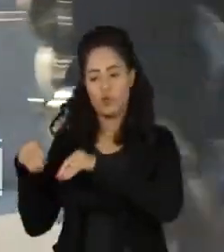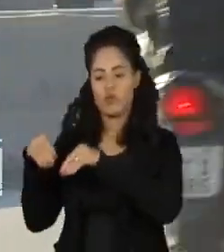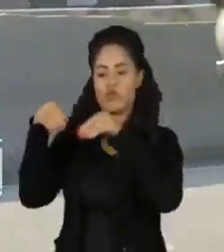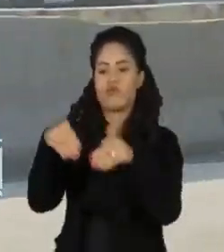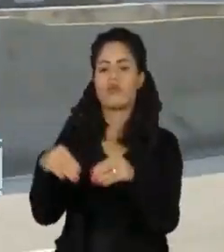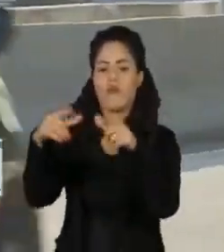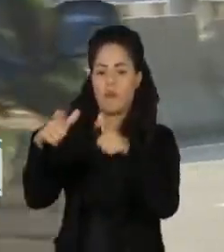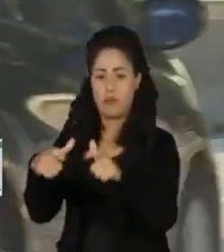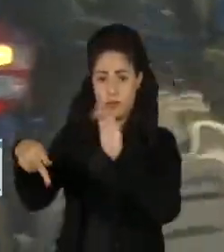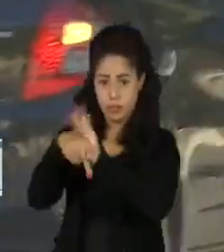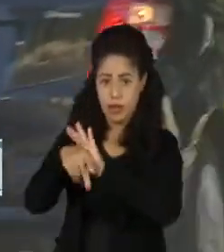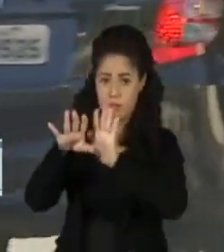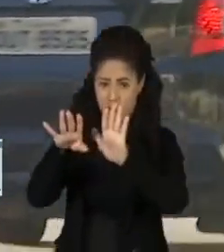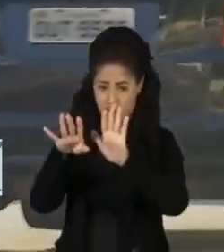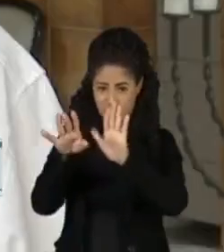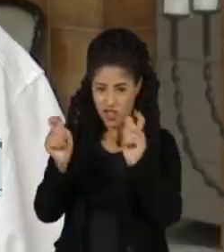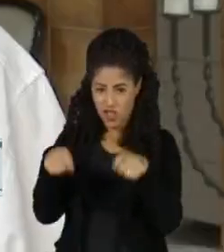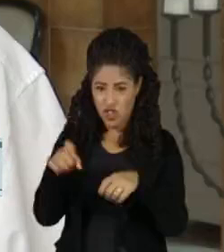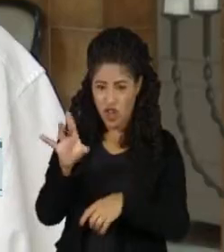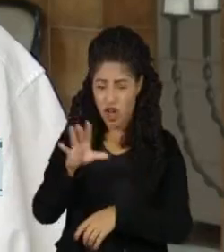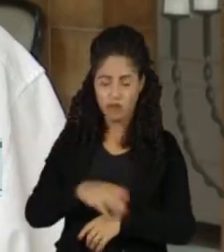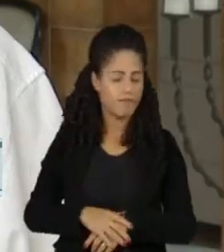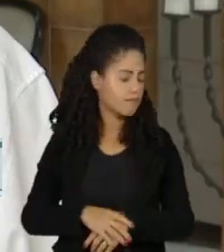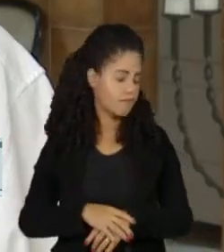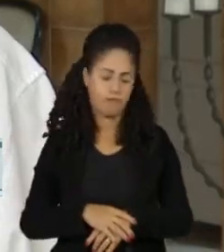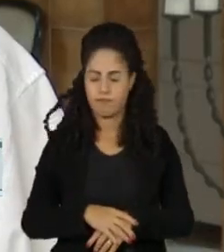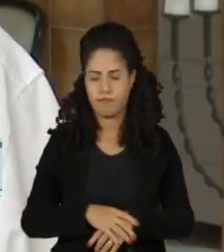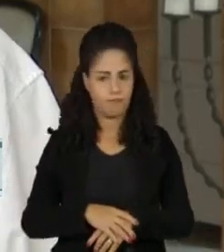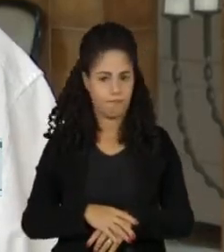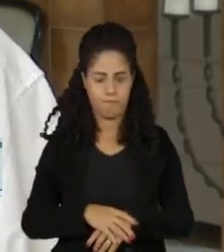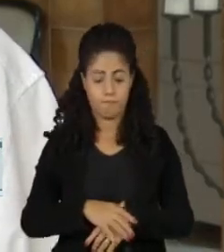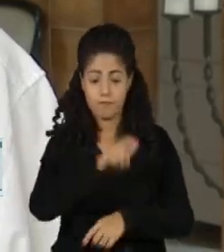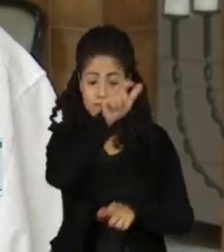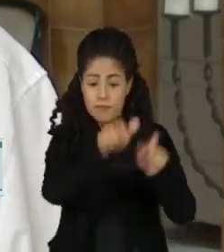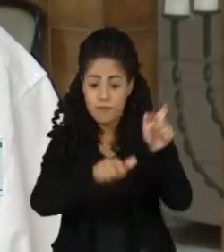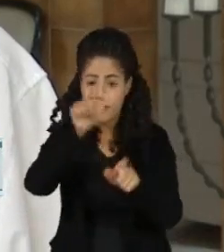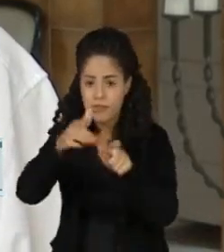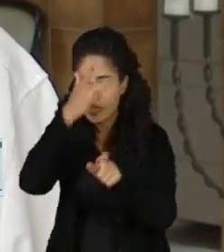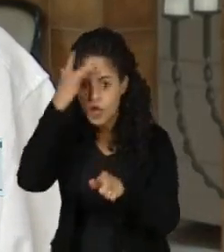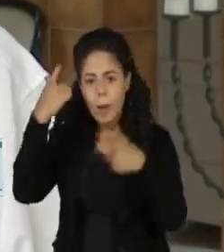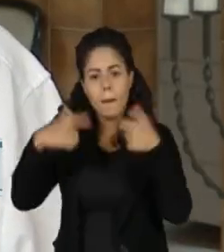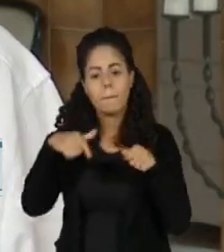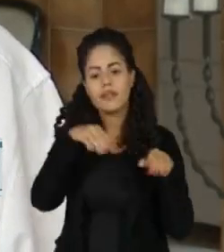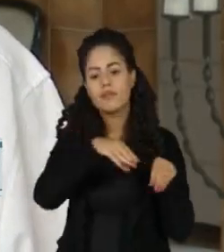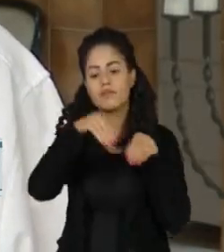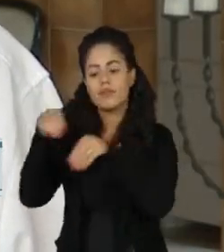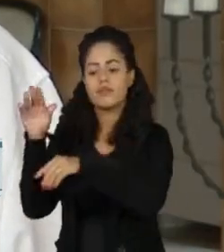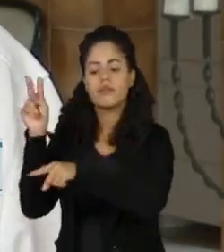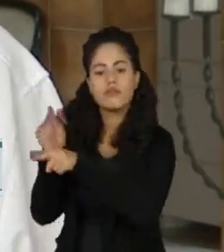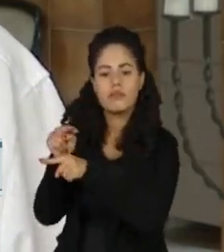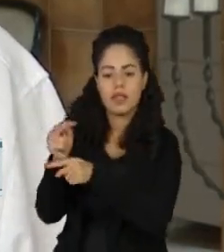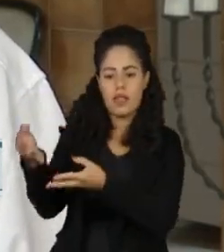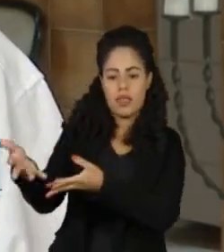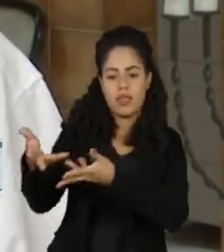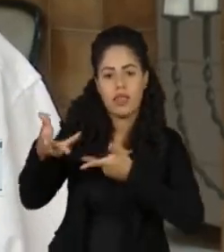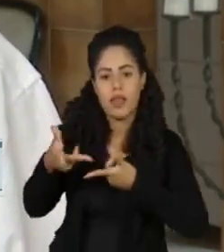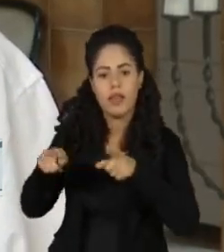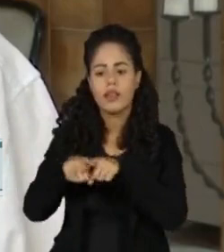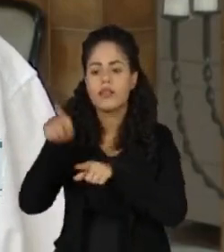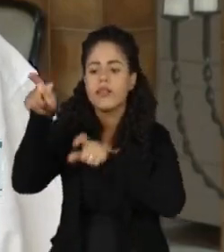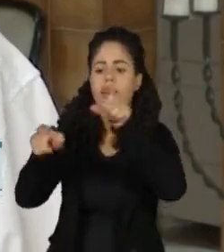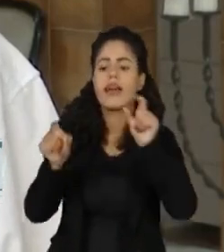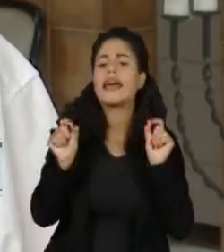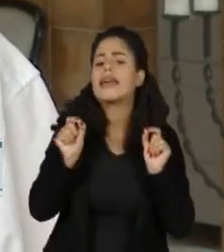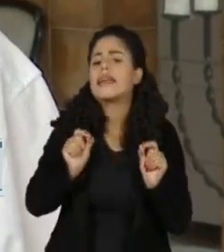Mas isso não é o suficiente. Essas pessoas precisam ter locação social, saber quem são essas pessoas, saber